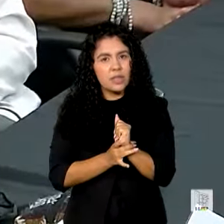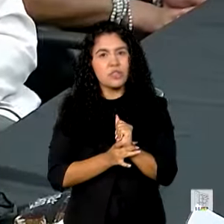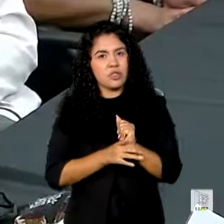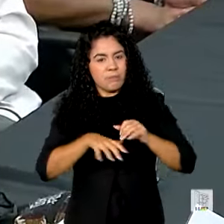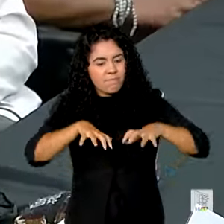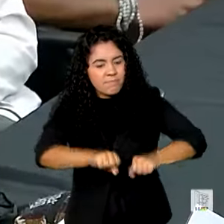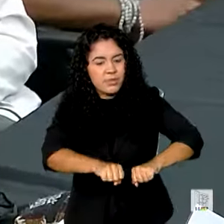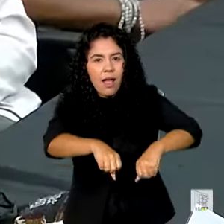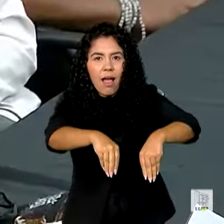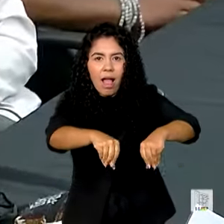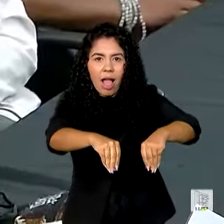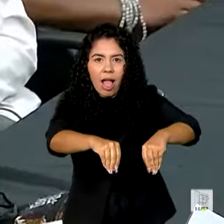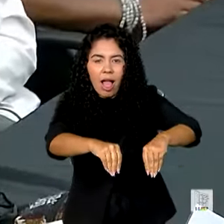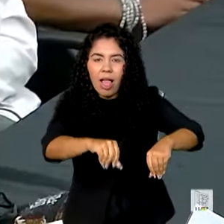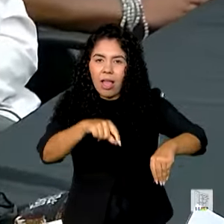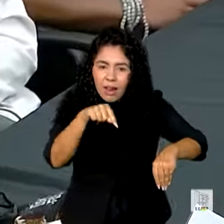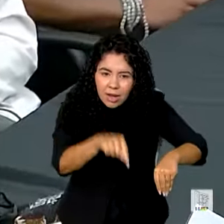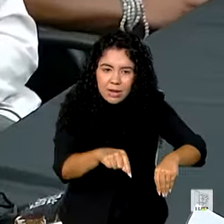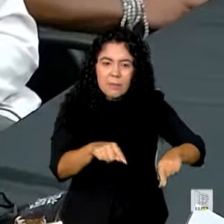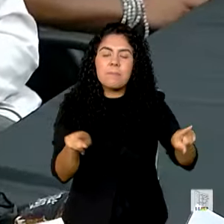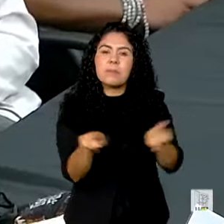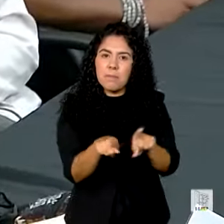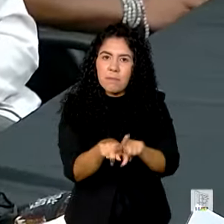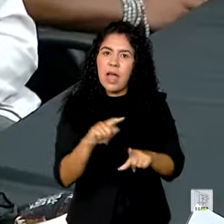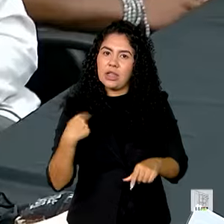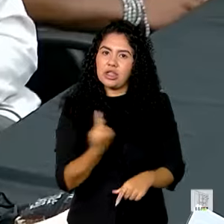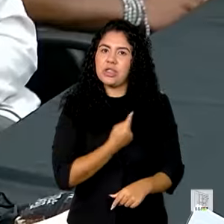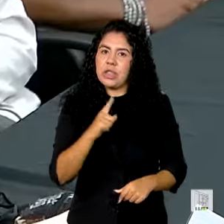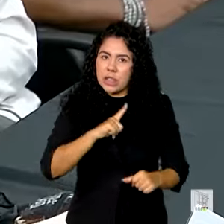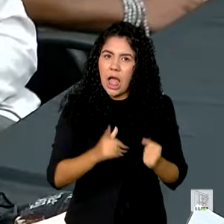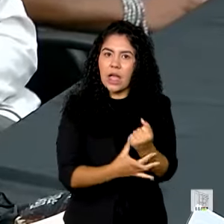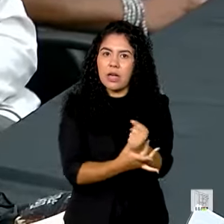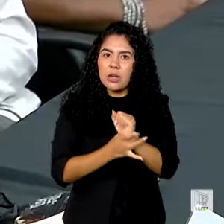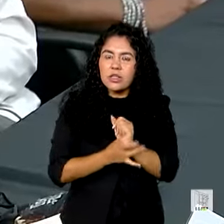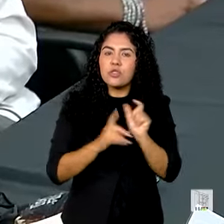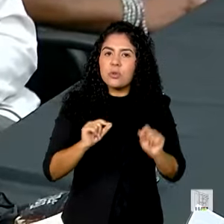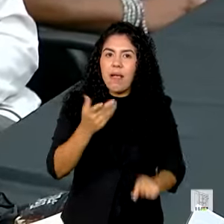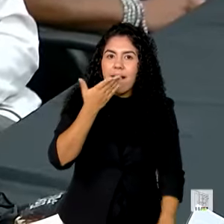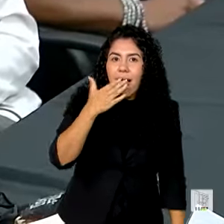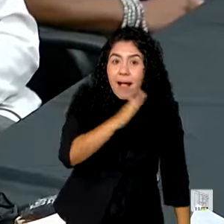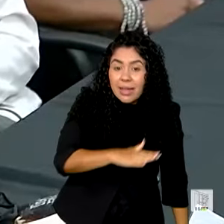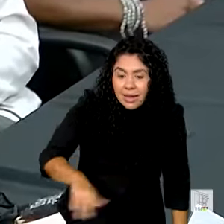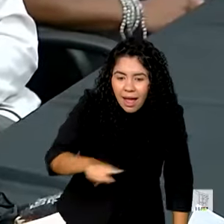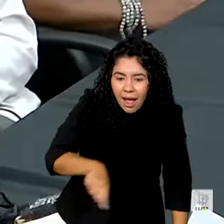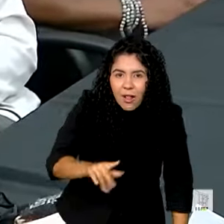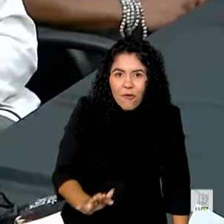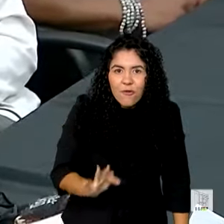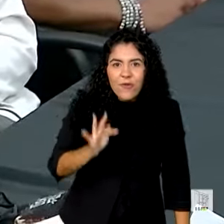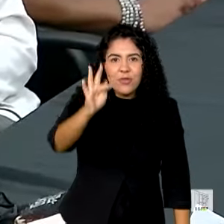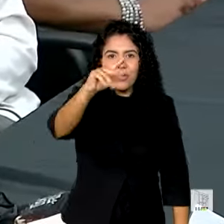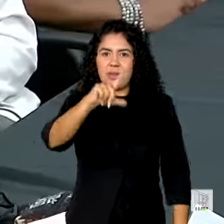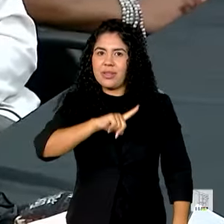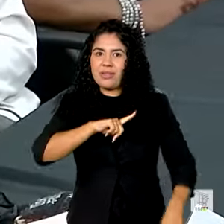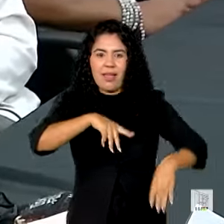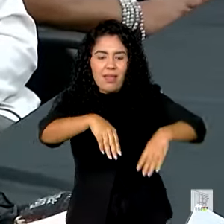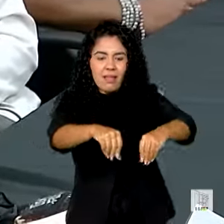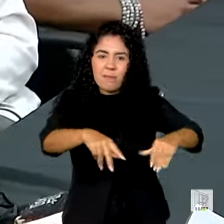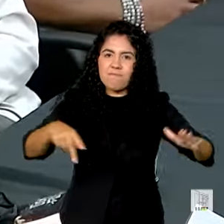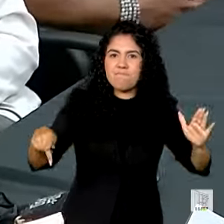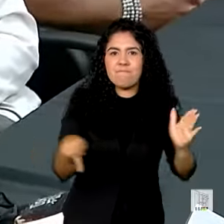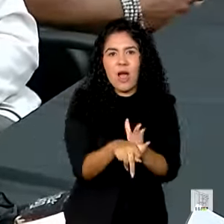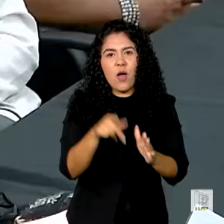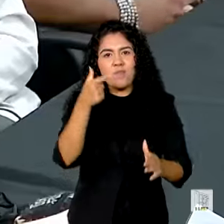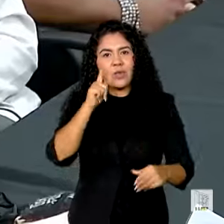território, da garantia que as nossas crianças vão ter o seu espaço garantido